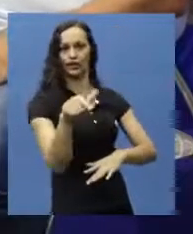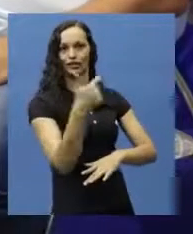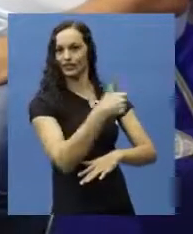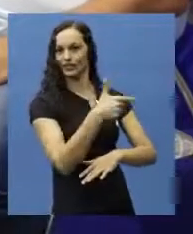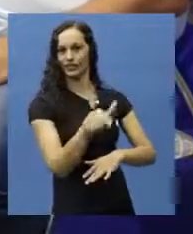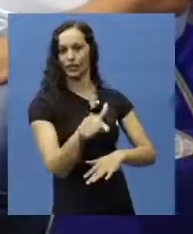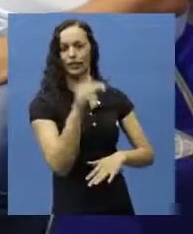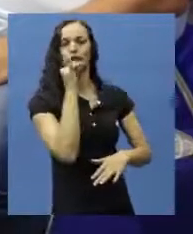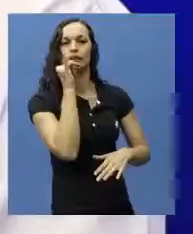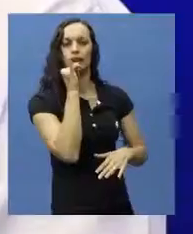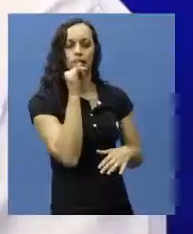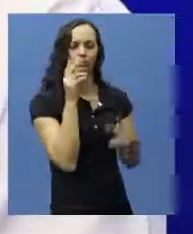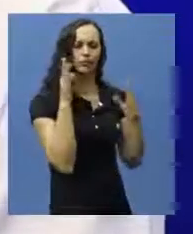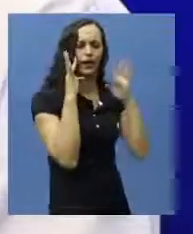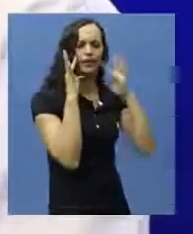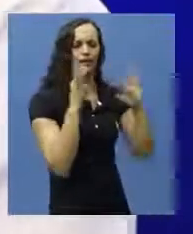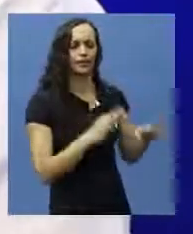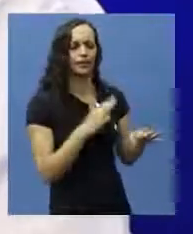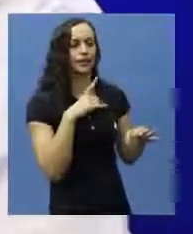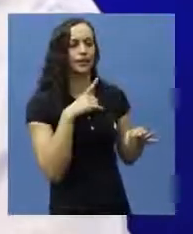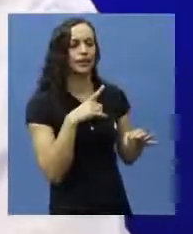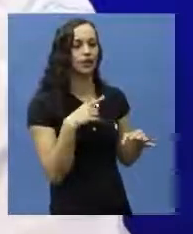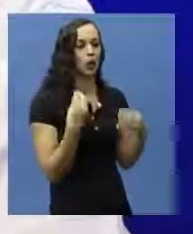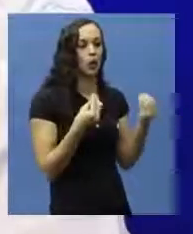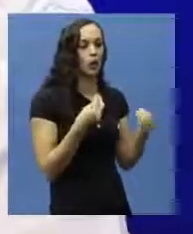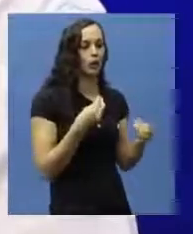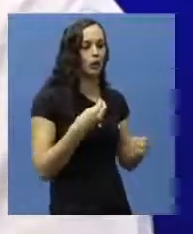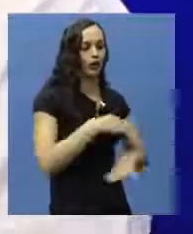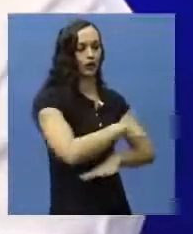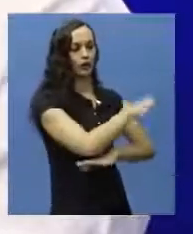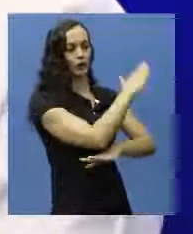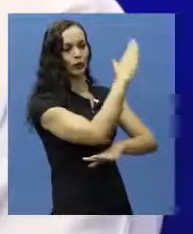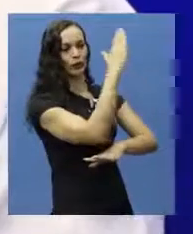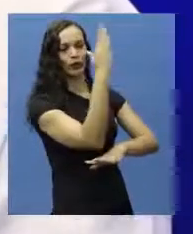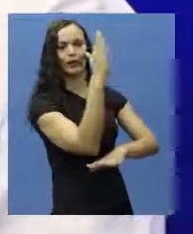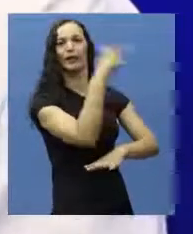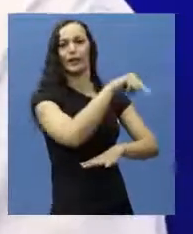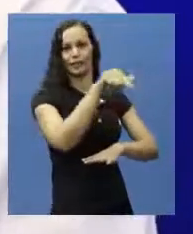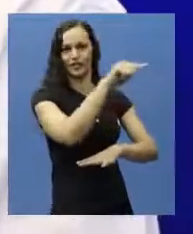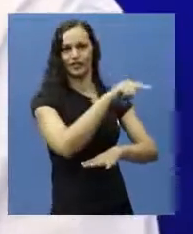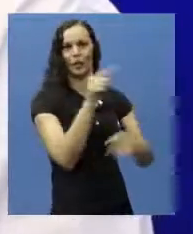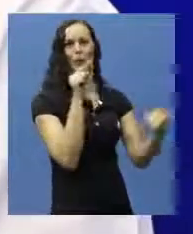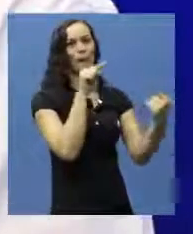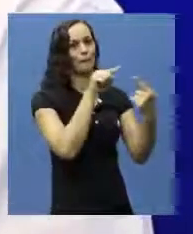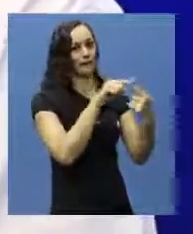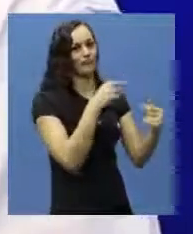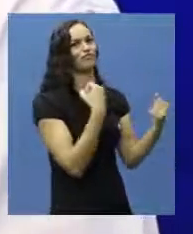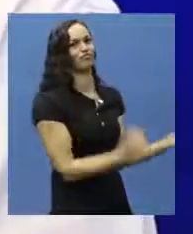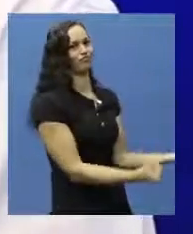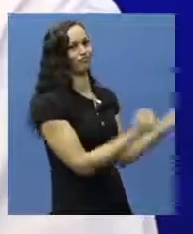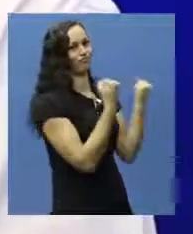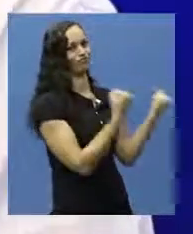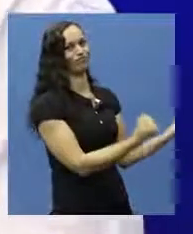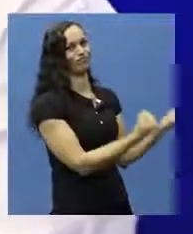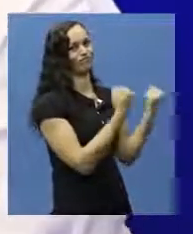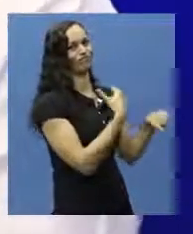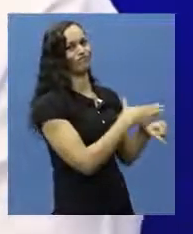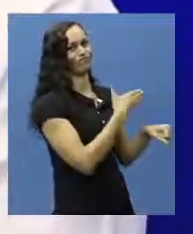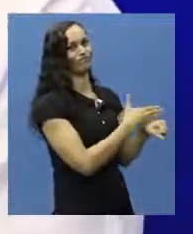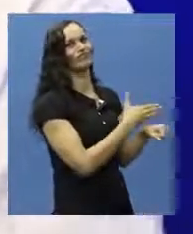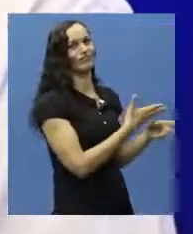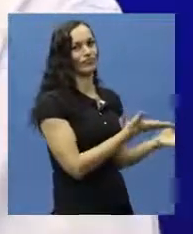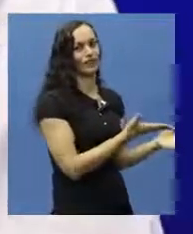Quando você começa a prestar atenção sobre duração e repetição, é um exercício físico, existe um protocolo a ser seguido.